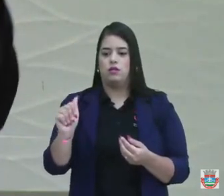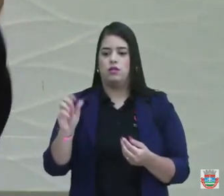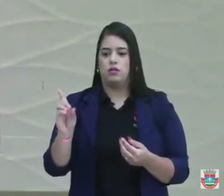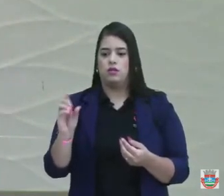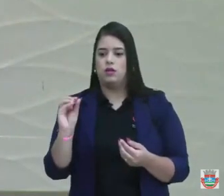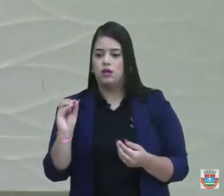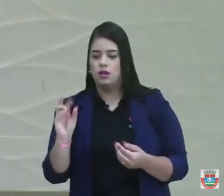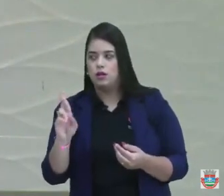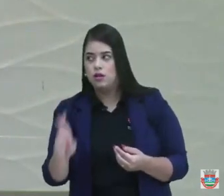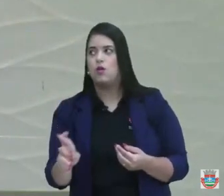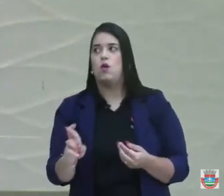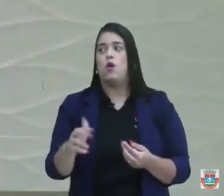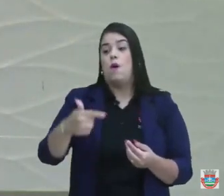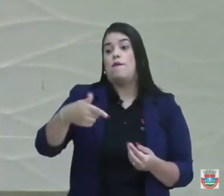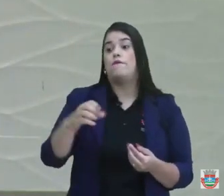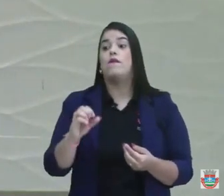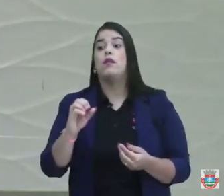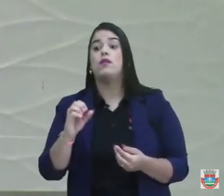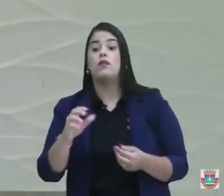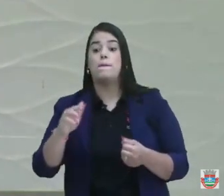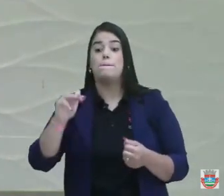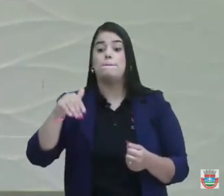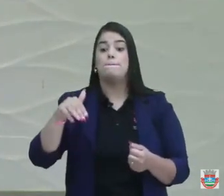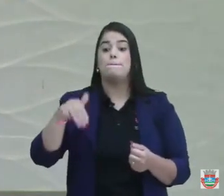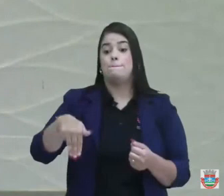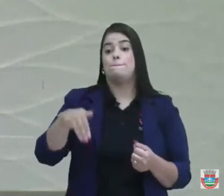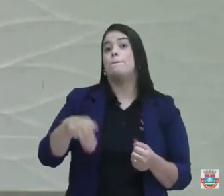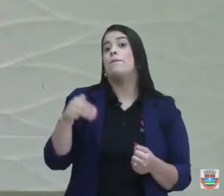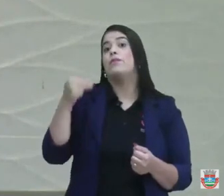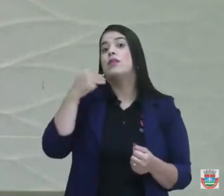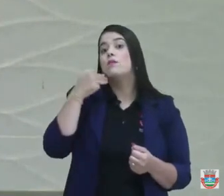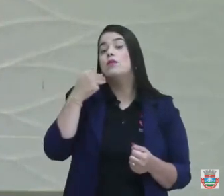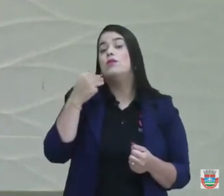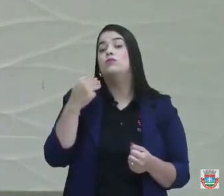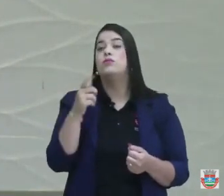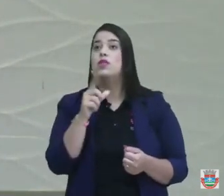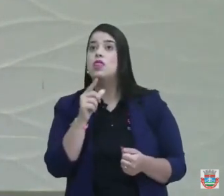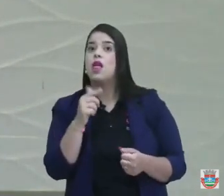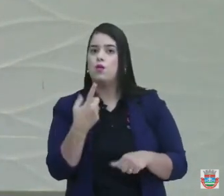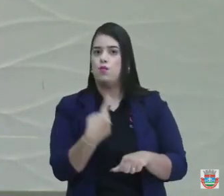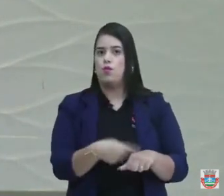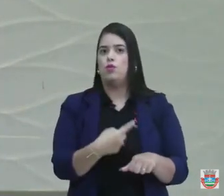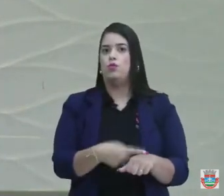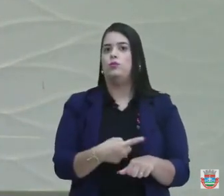o do logrador dá mais de 20 mil litros de água por hora. Arrumei também um destalizador para lá, vereador.